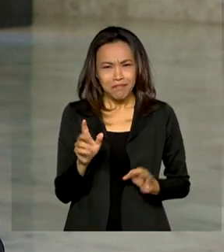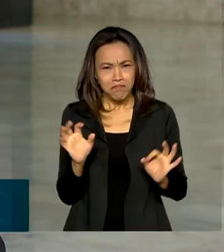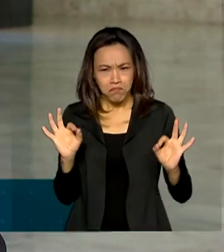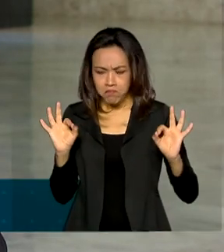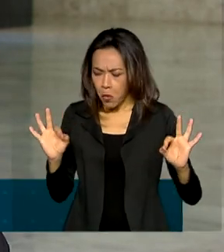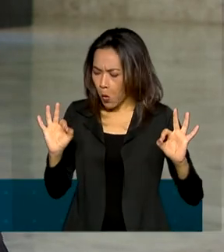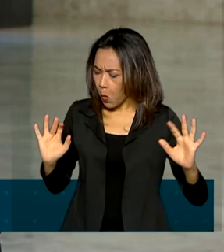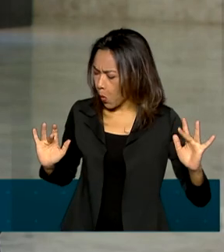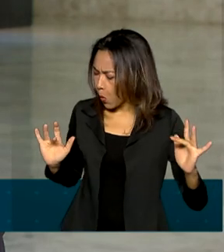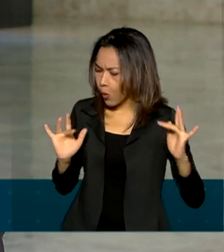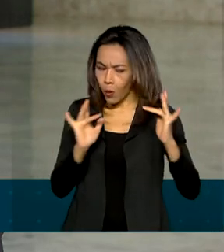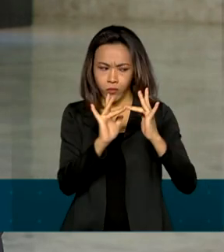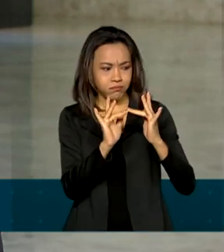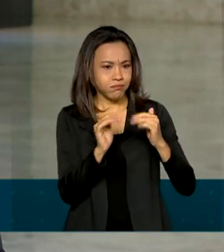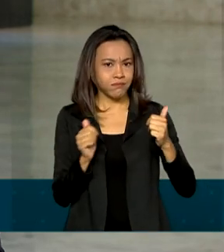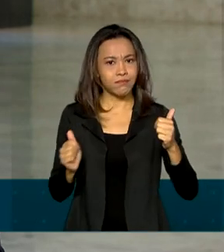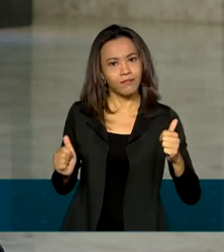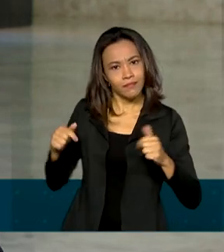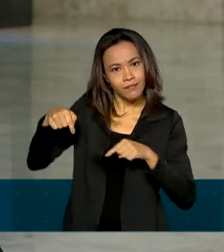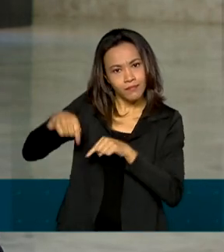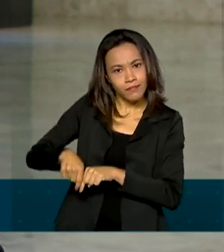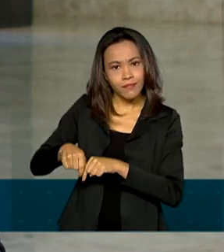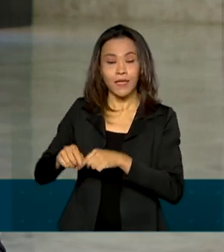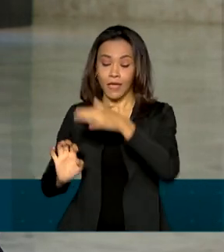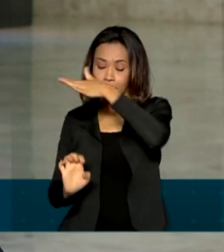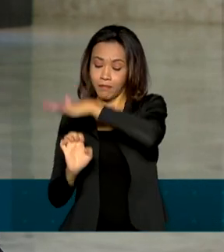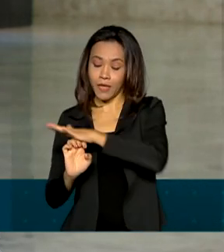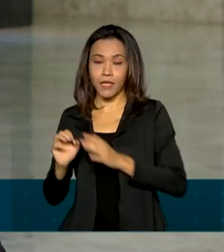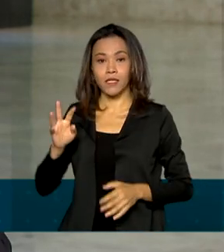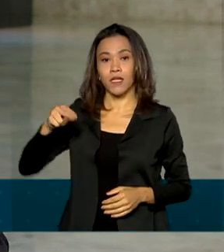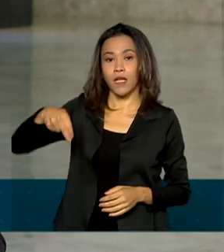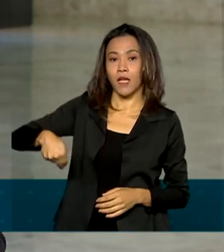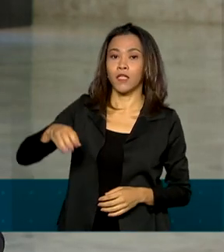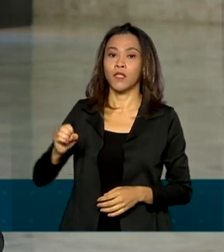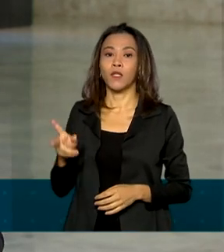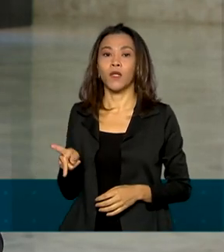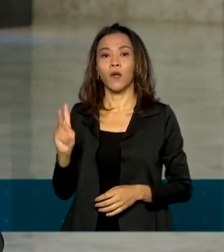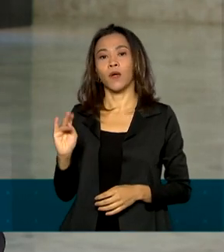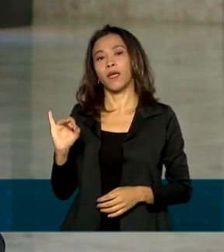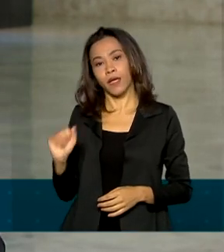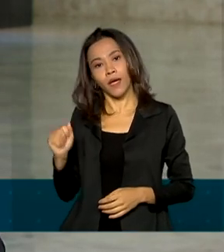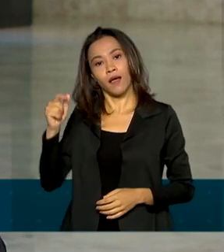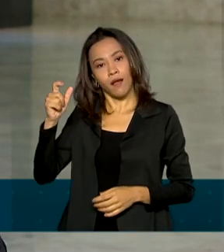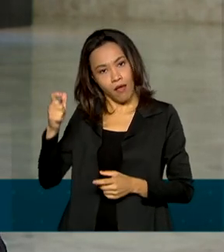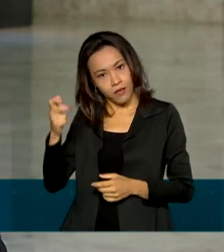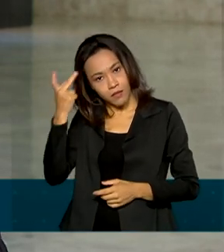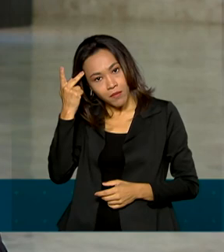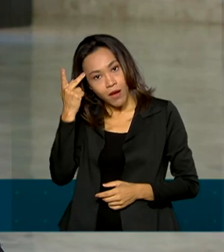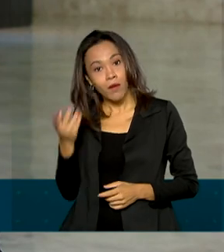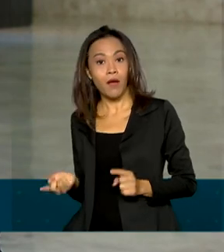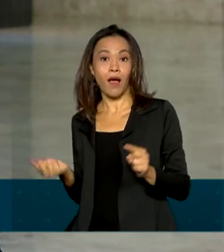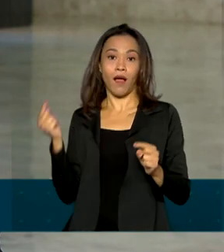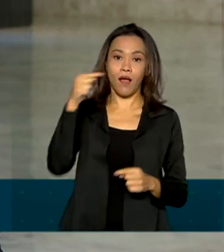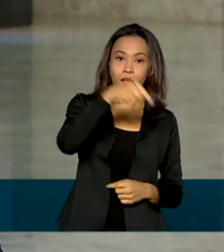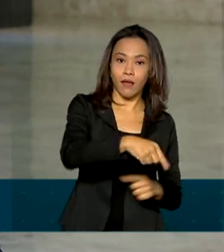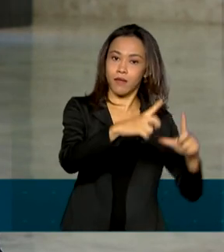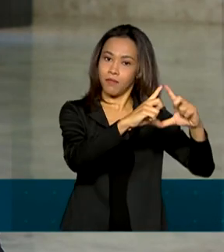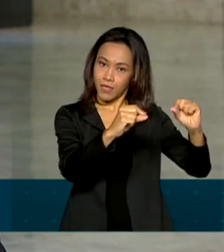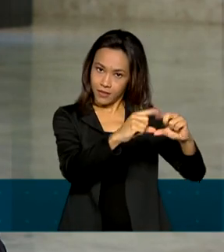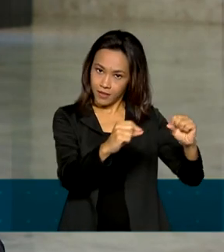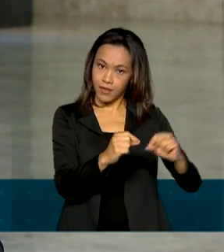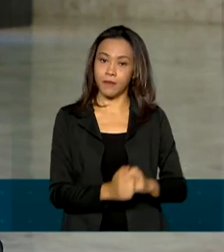de ponta a ponta, e vai ser feita diretamente da sede da Nokia em São Paulo, aqui para Brasília. No caso, o ministro das